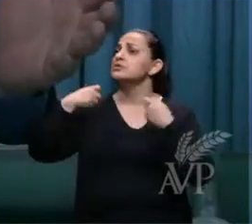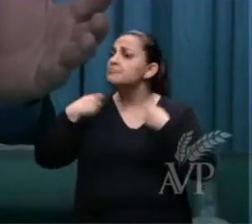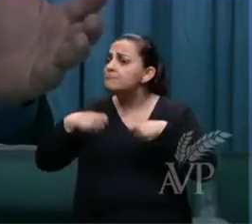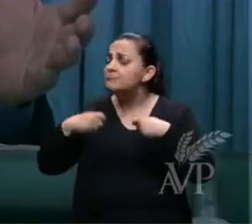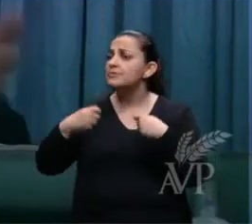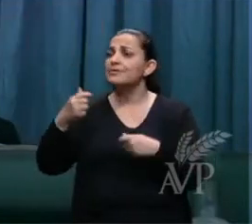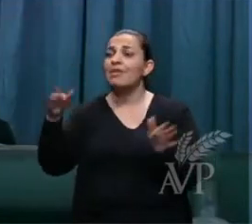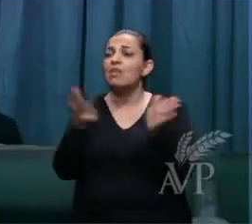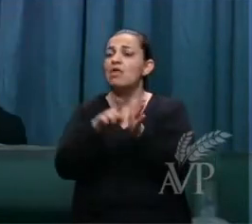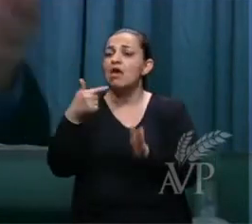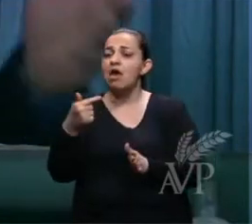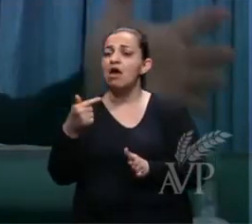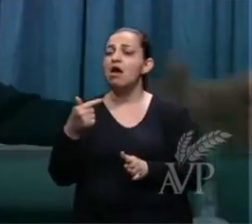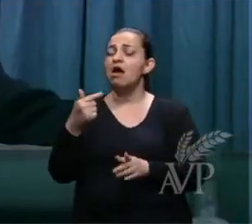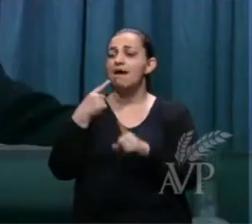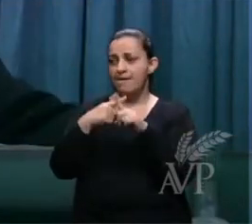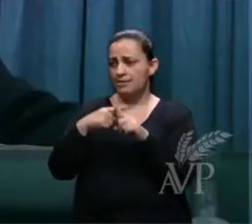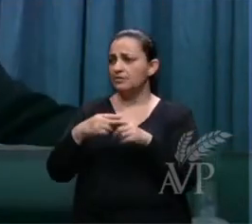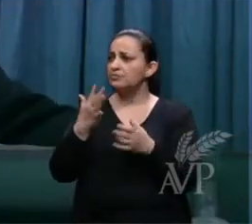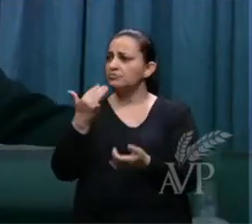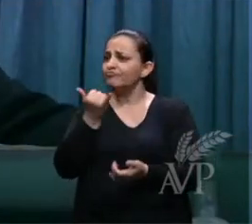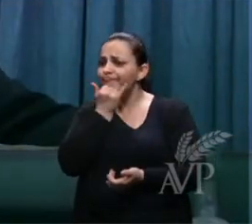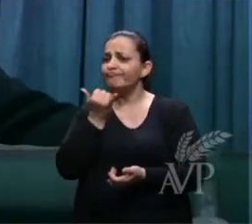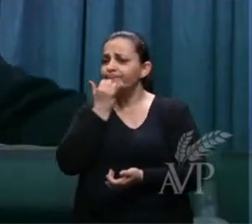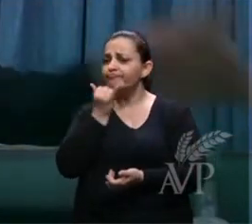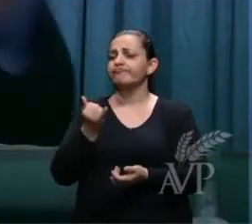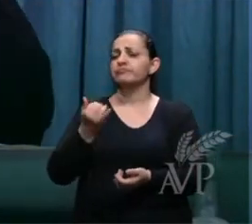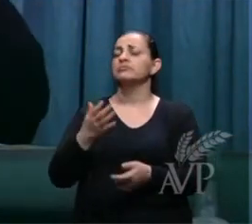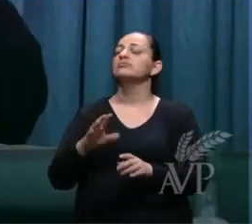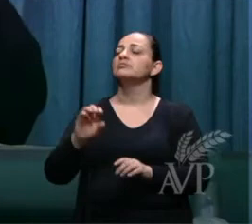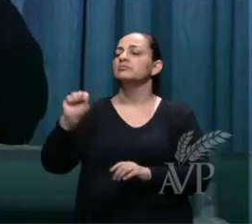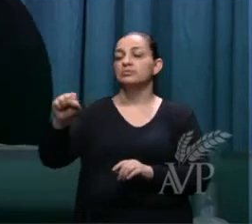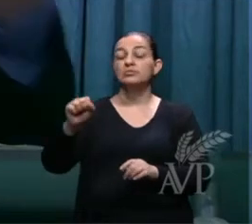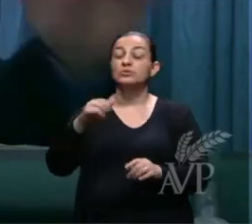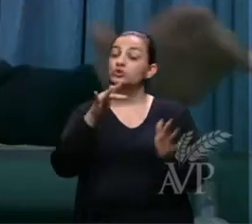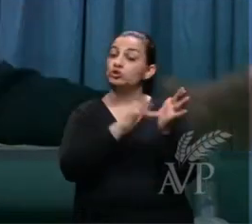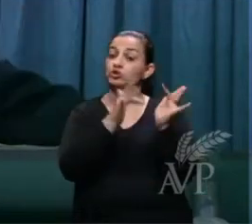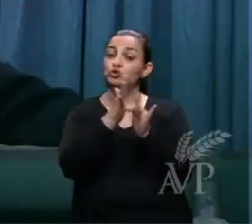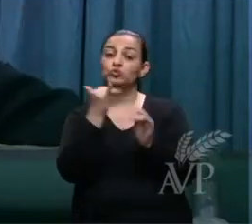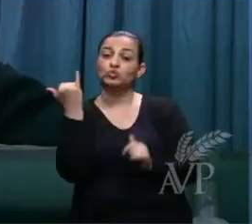sete mas até setenta vezes sete isso do dia